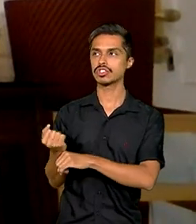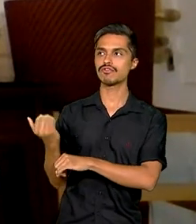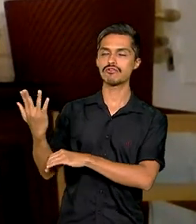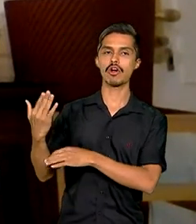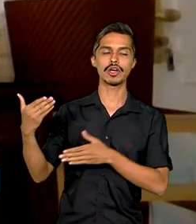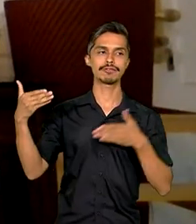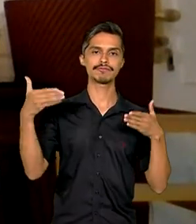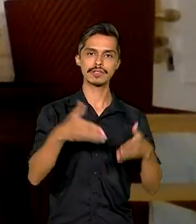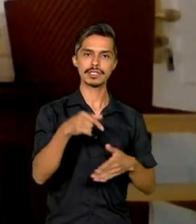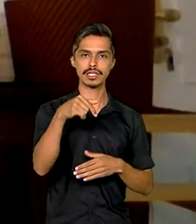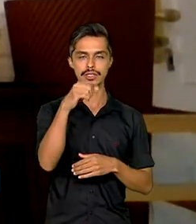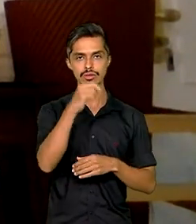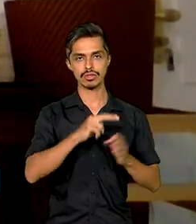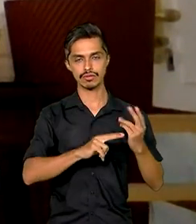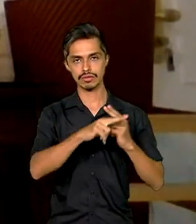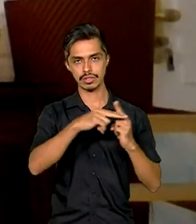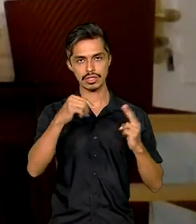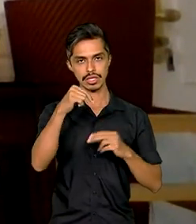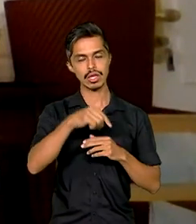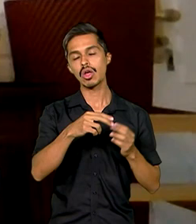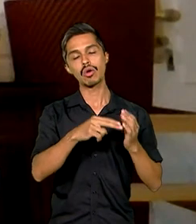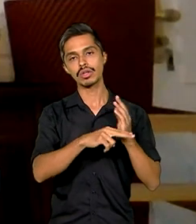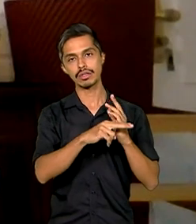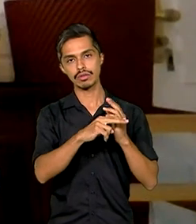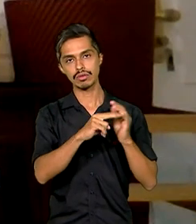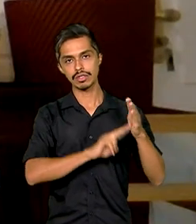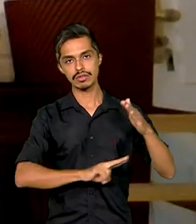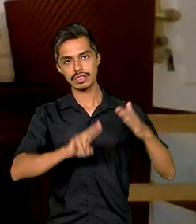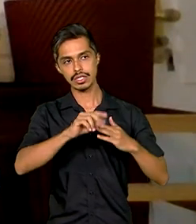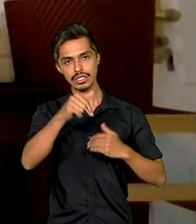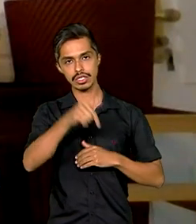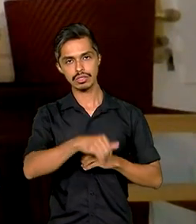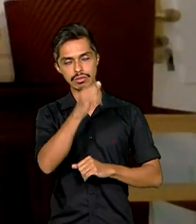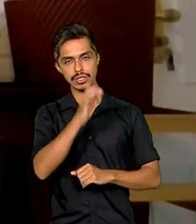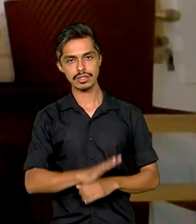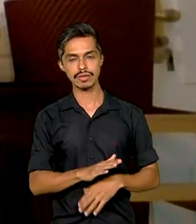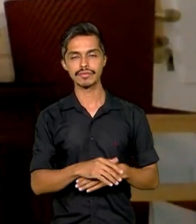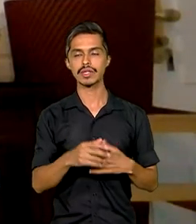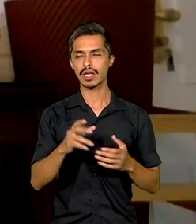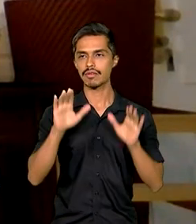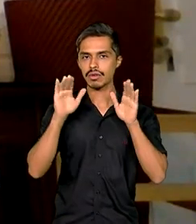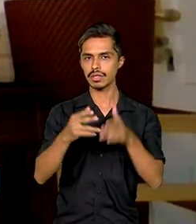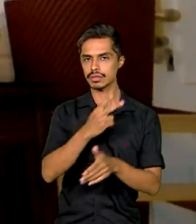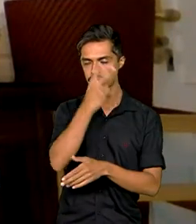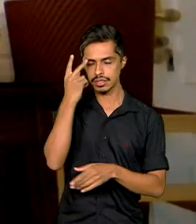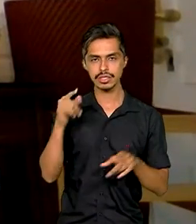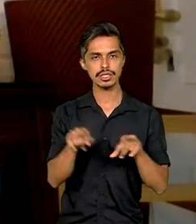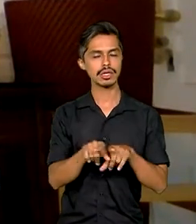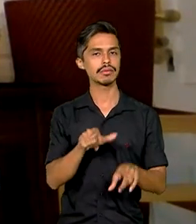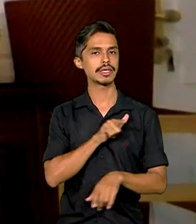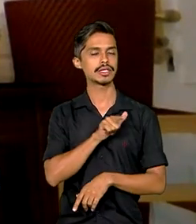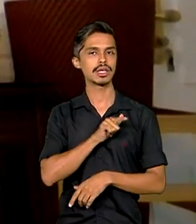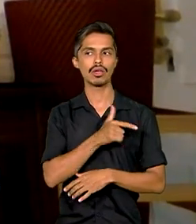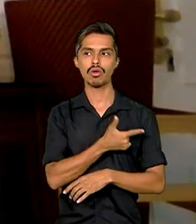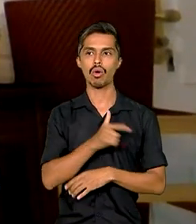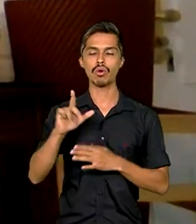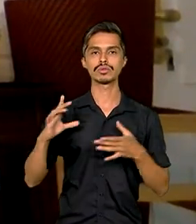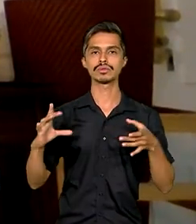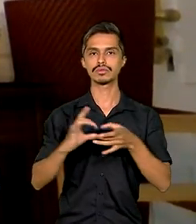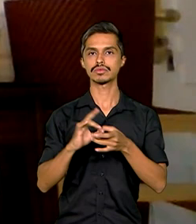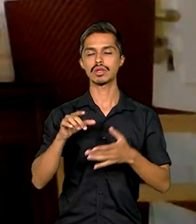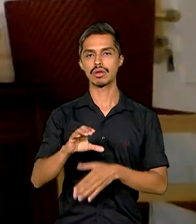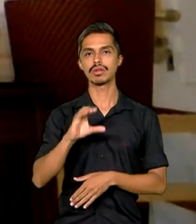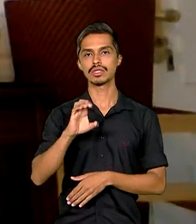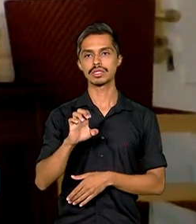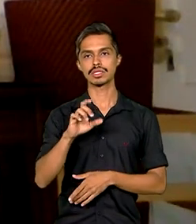frequentar as universidades brasileiras. Hoje é o nosso grande público, são essas pessoas. Mas também existem outras questões associadas ao